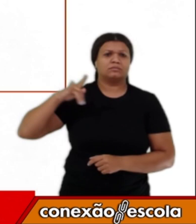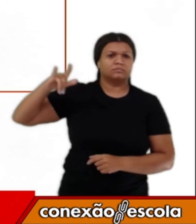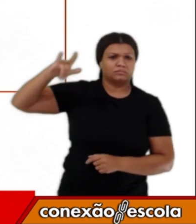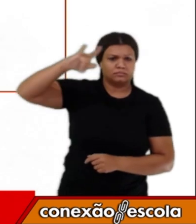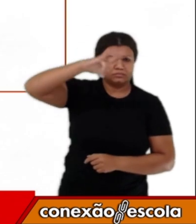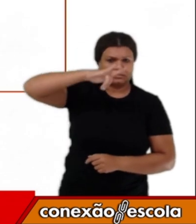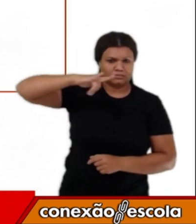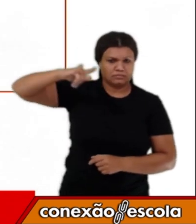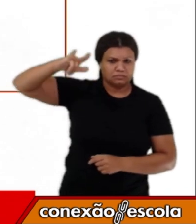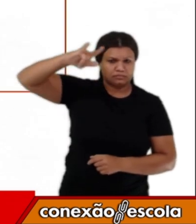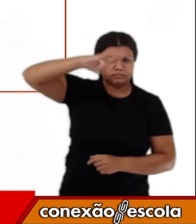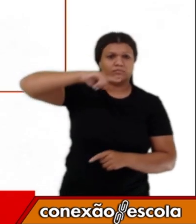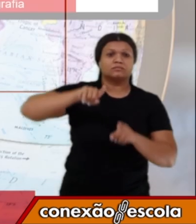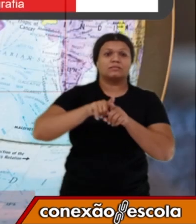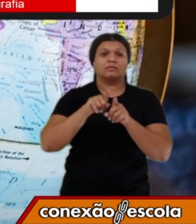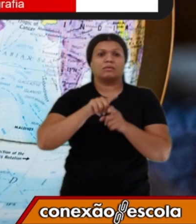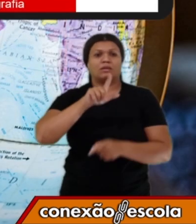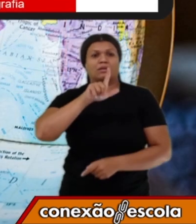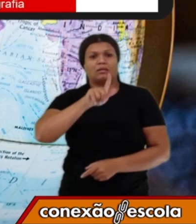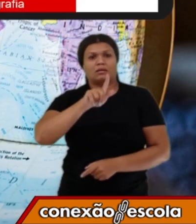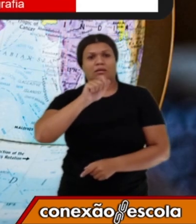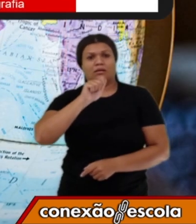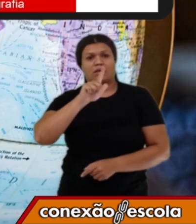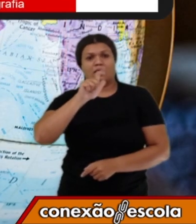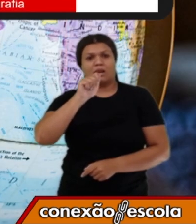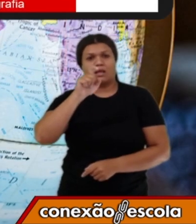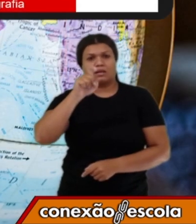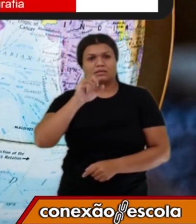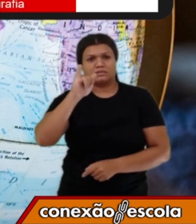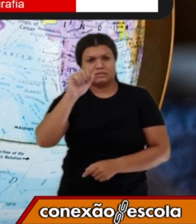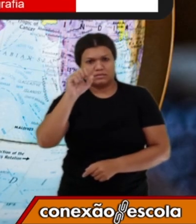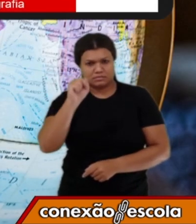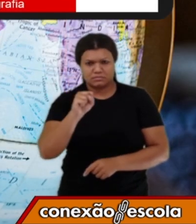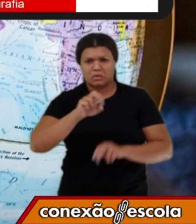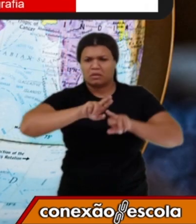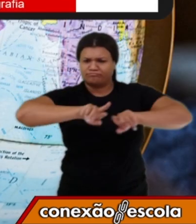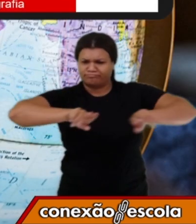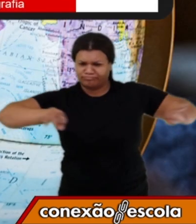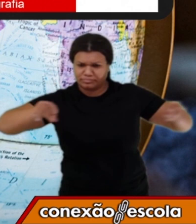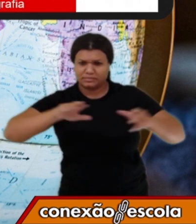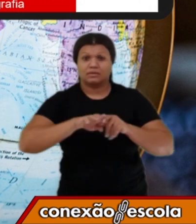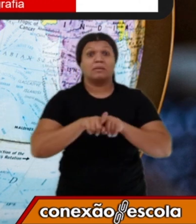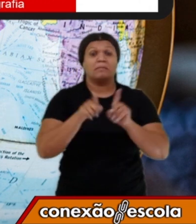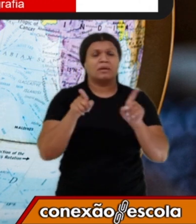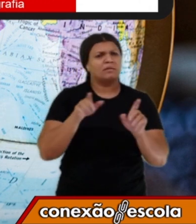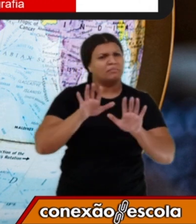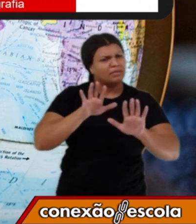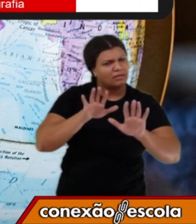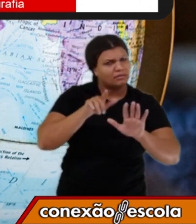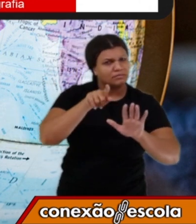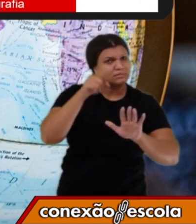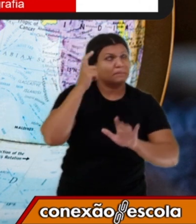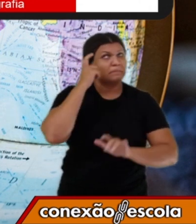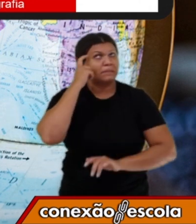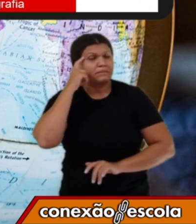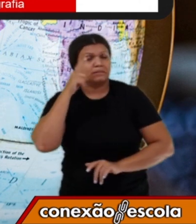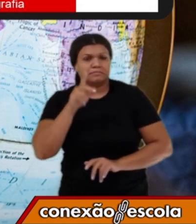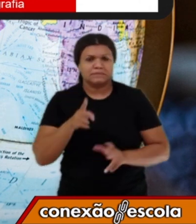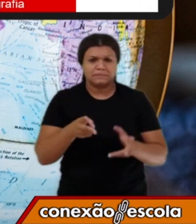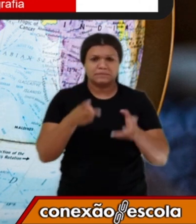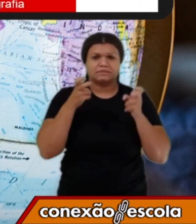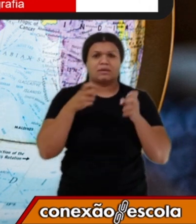galáxias e entre outros. Mas se você parar para pensar, vai perceber que eu ainda